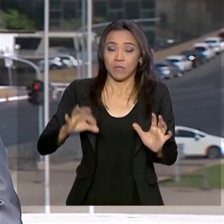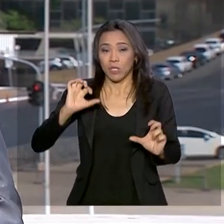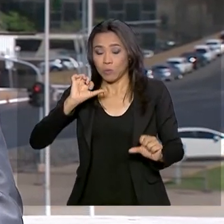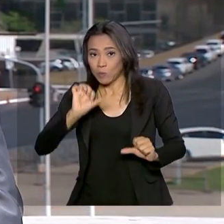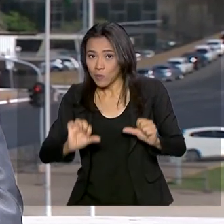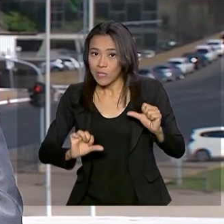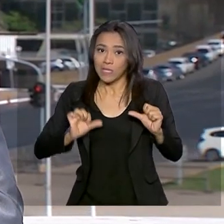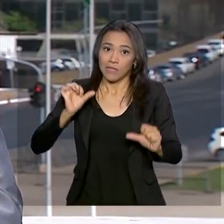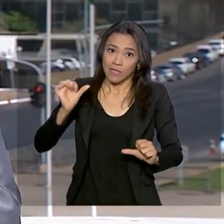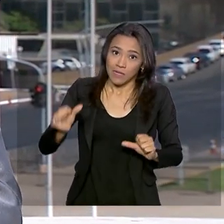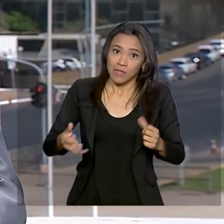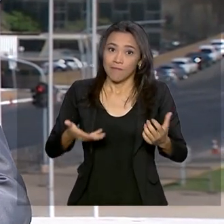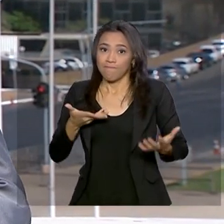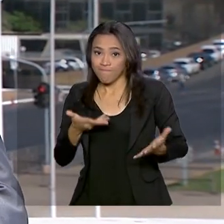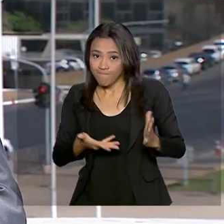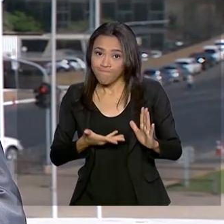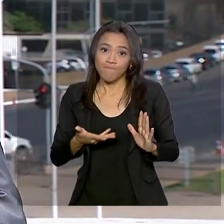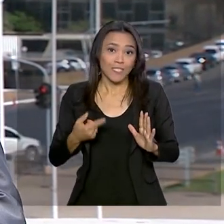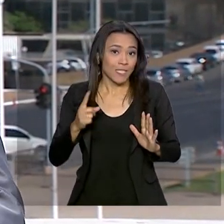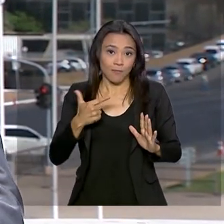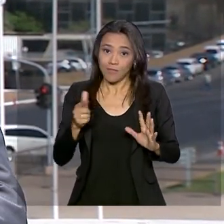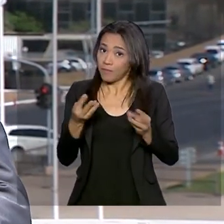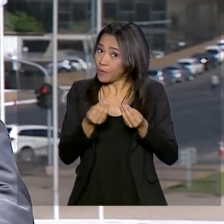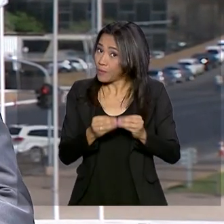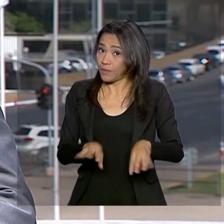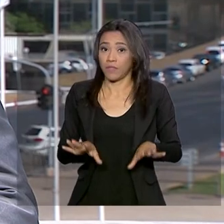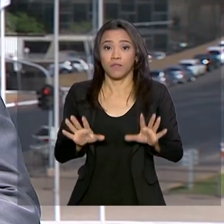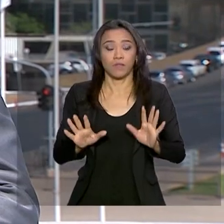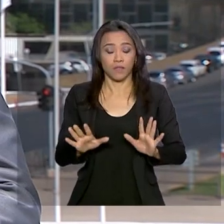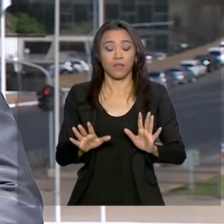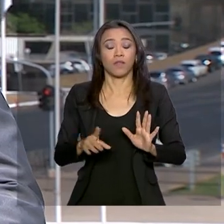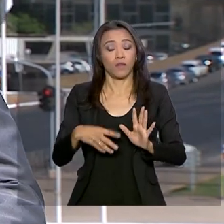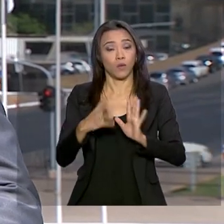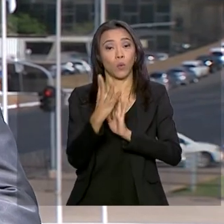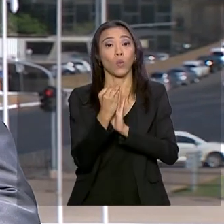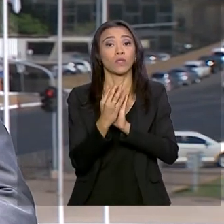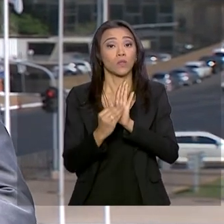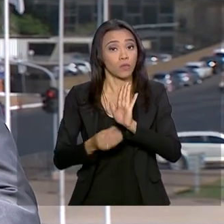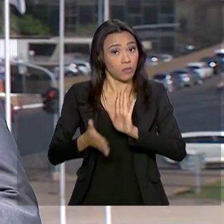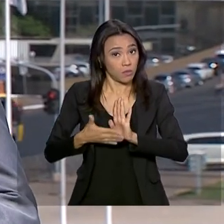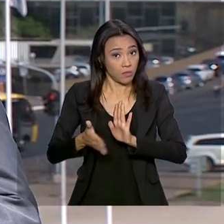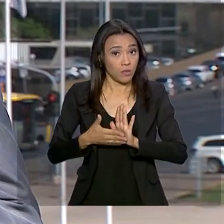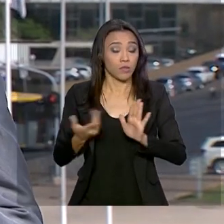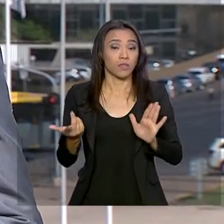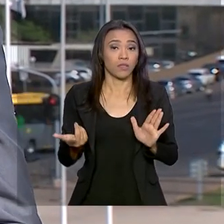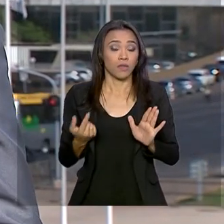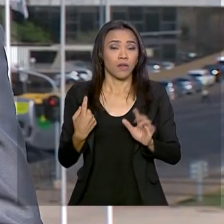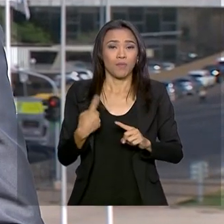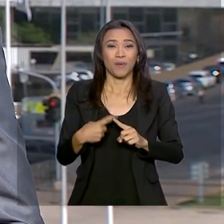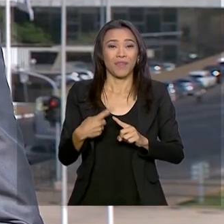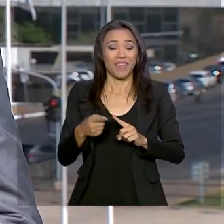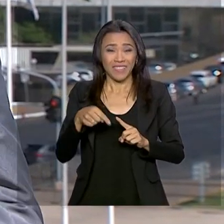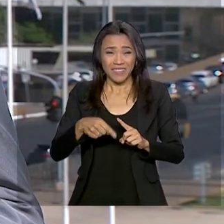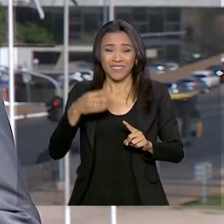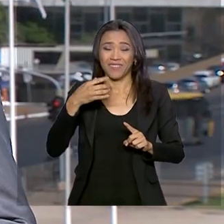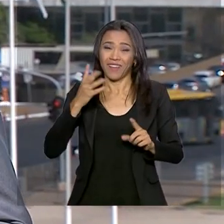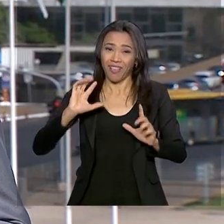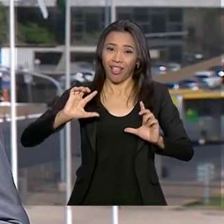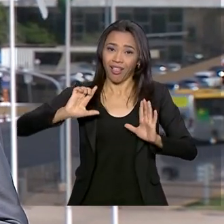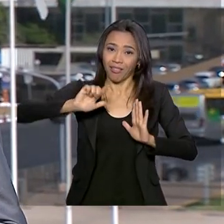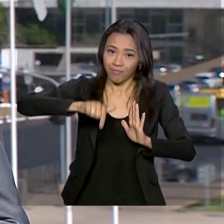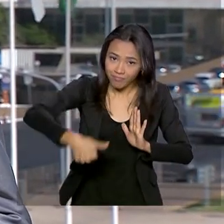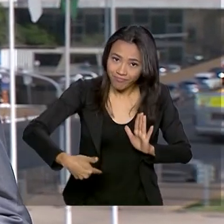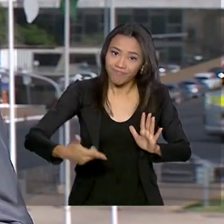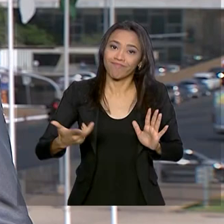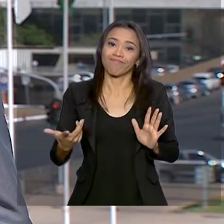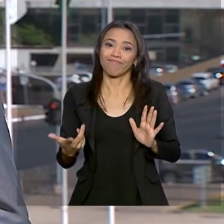alteração de texto que não prejudique aí muito o conteúdo da proposta para que não atrase aí e que esse texto